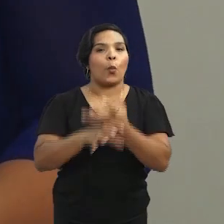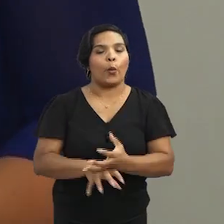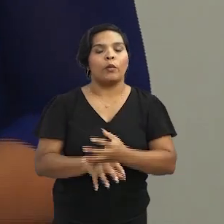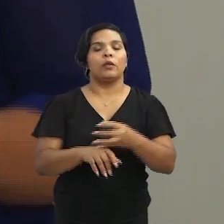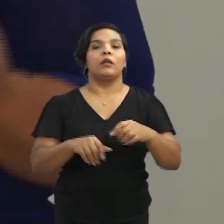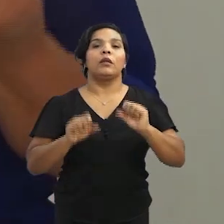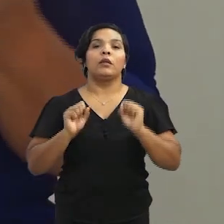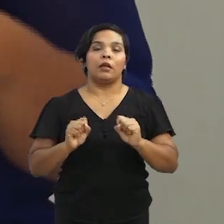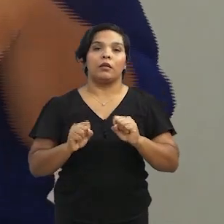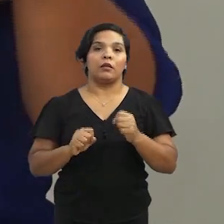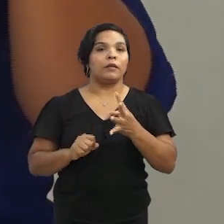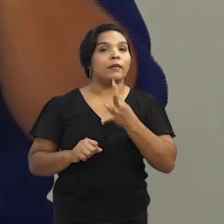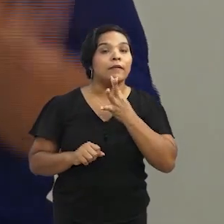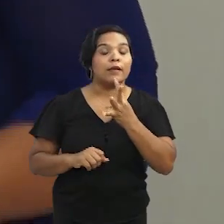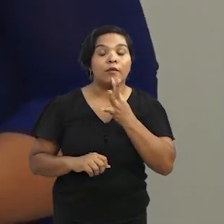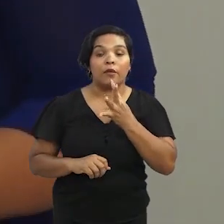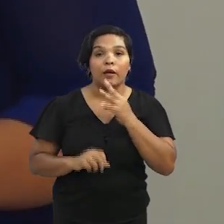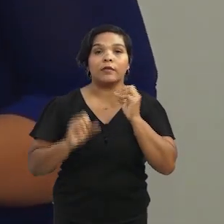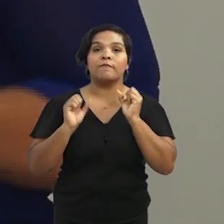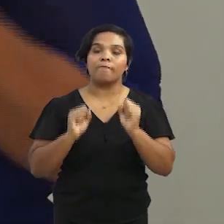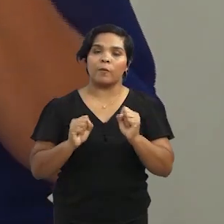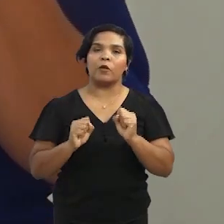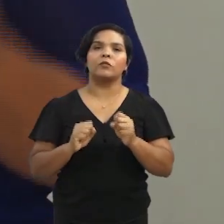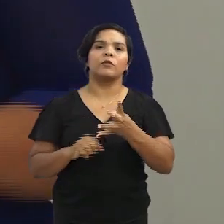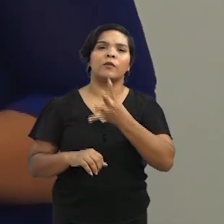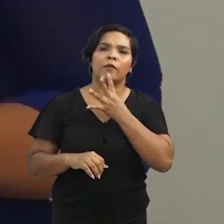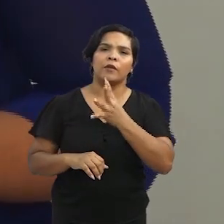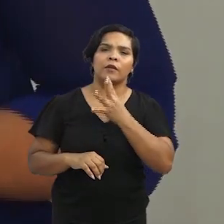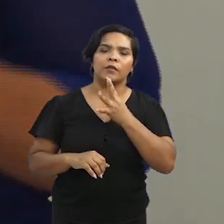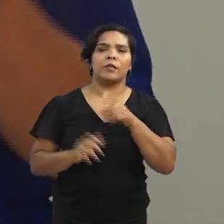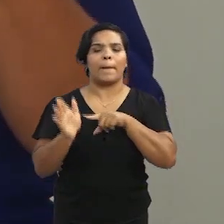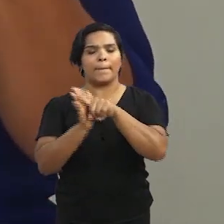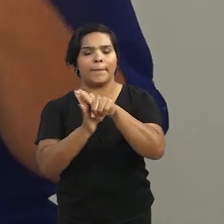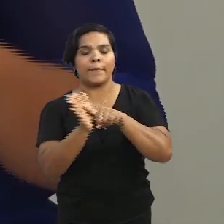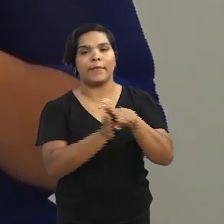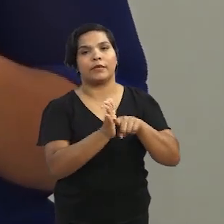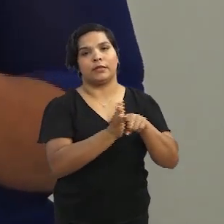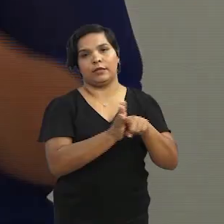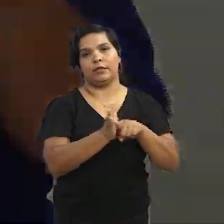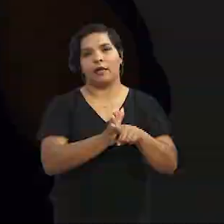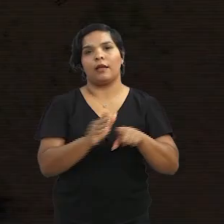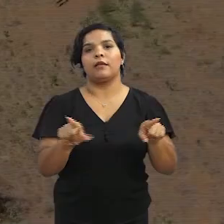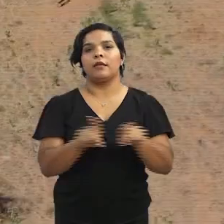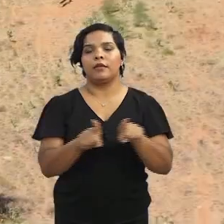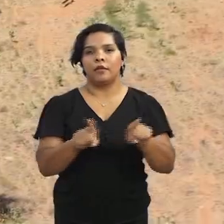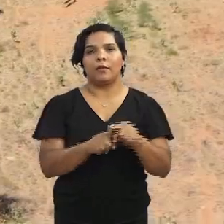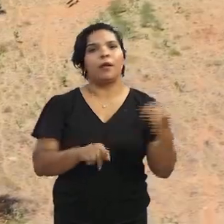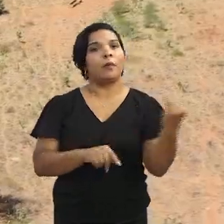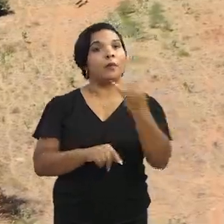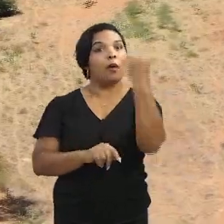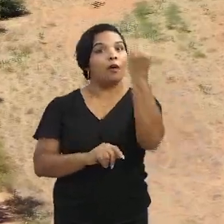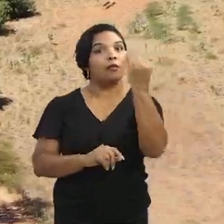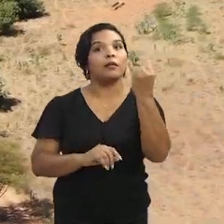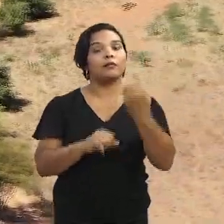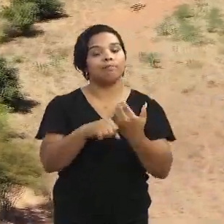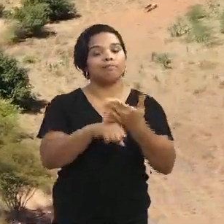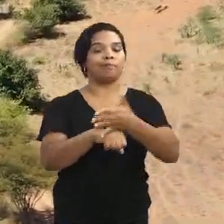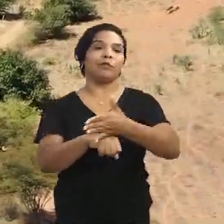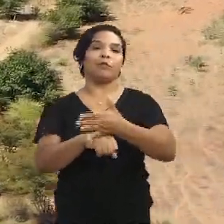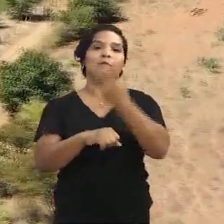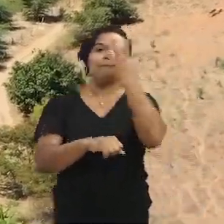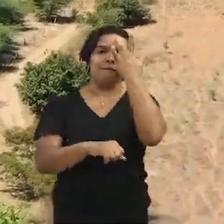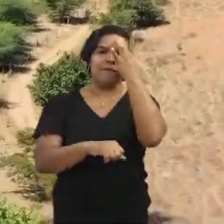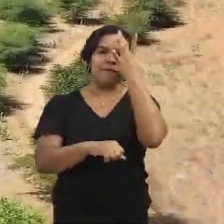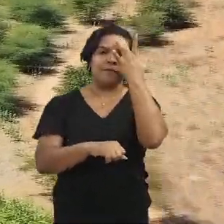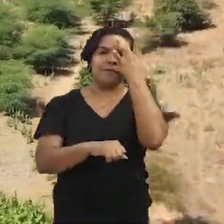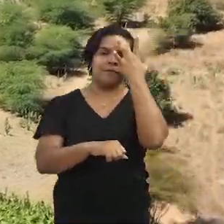região de sequeiro. Então, quem não conhece a cultura, vale a pena conhecer, vale a pena pesquisar, e vale a pena implantar essa cultura, que ela é